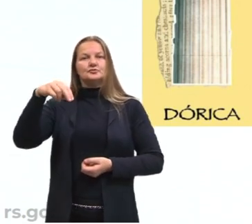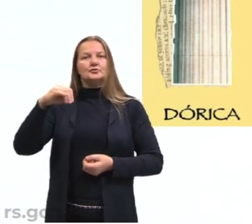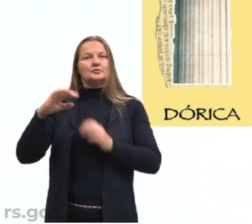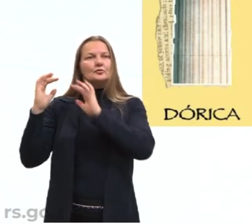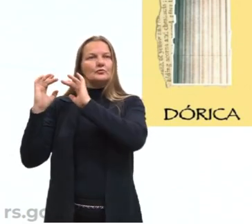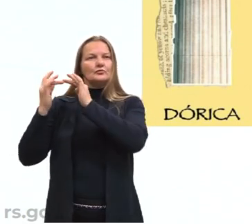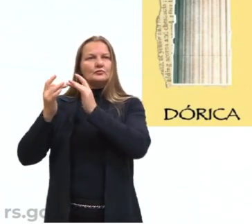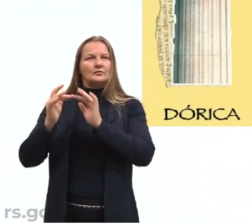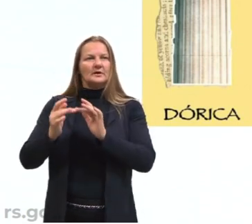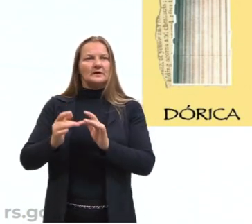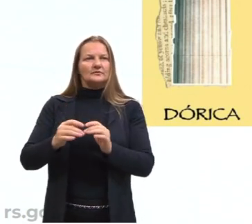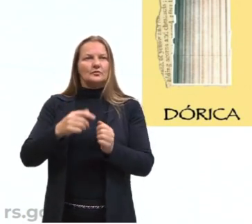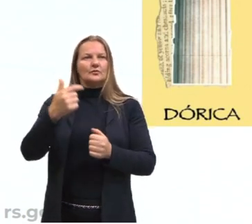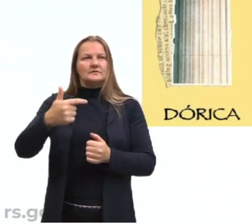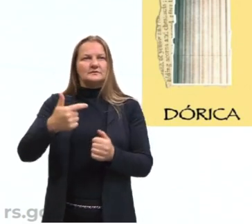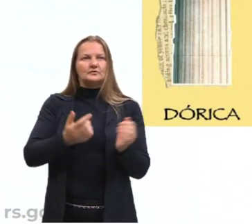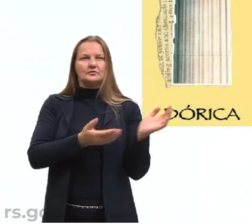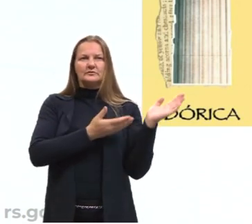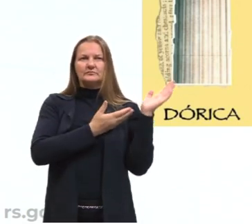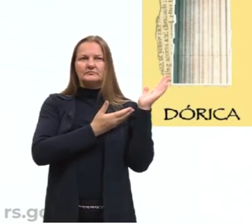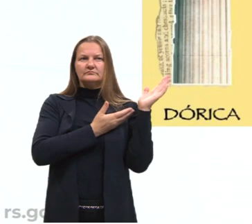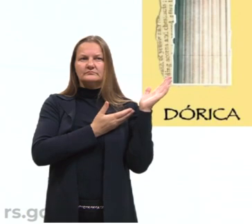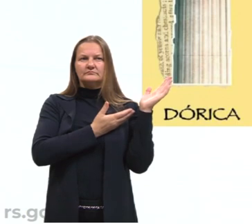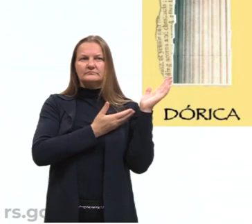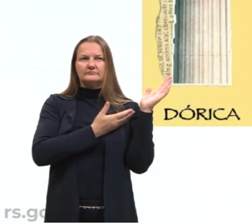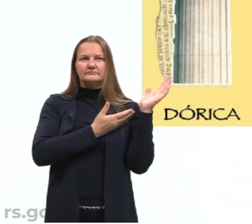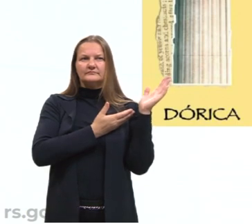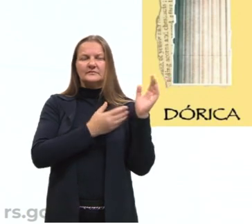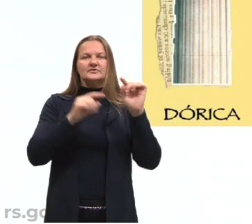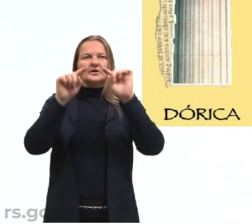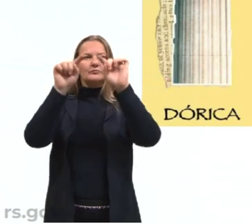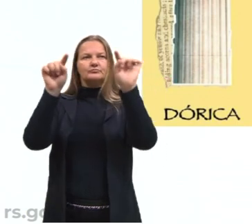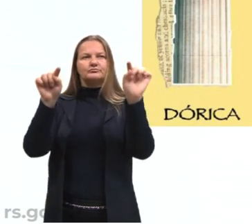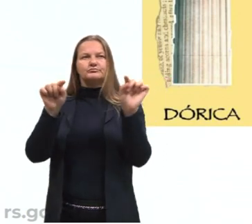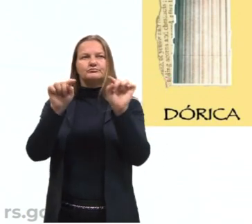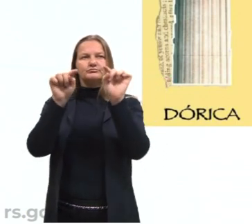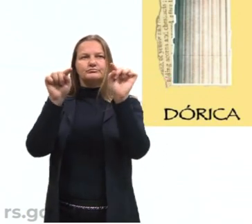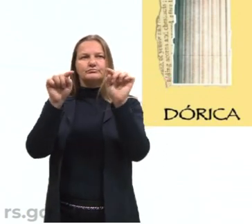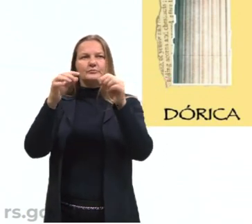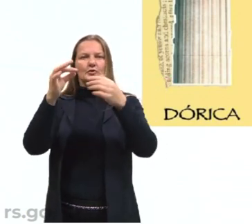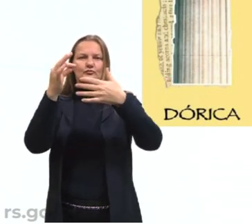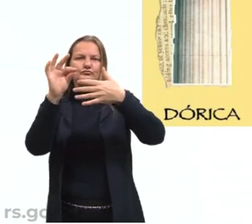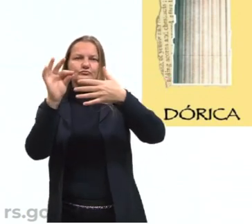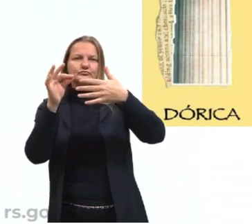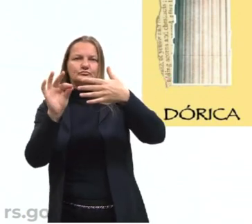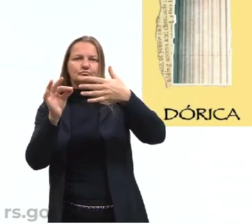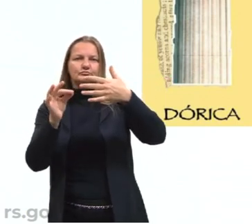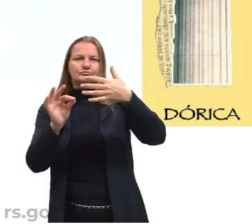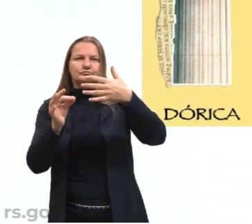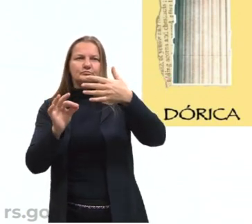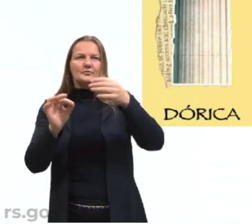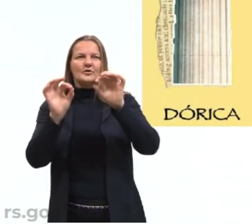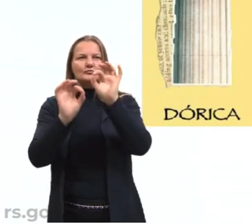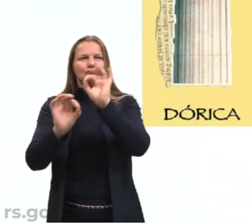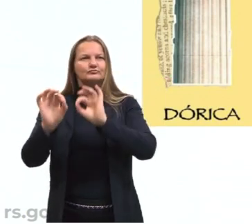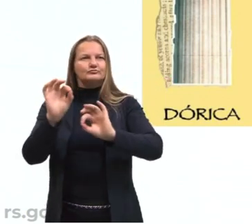clássico, ela já começa a ganhar alguns detalhes. Ela já começa a ter ali um